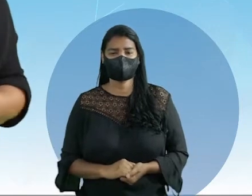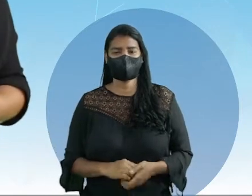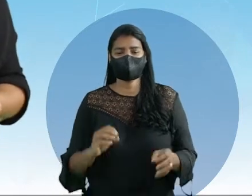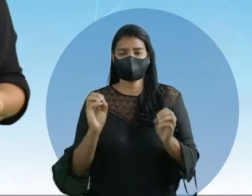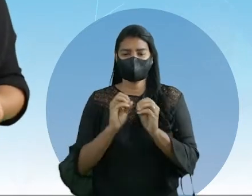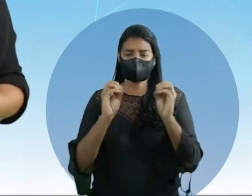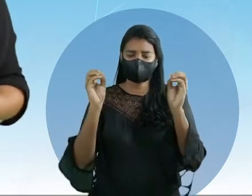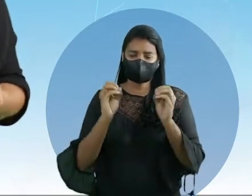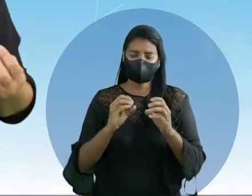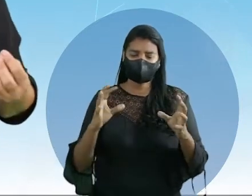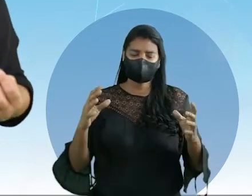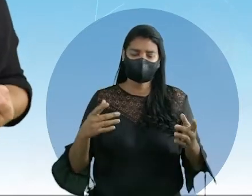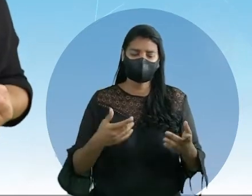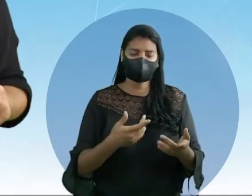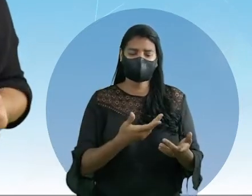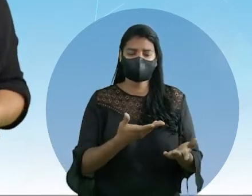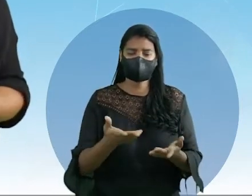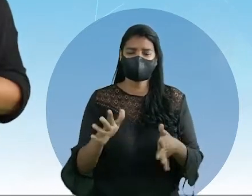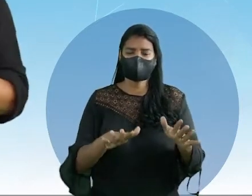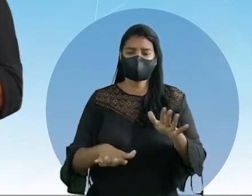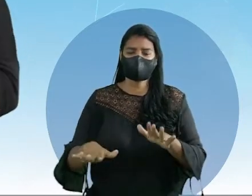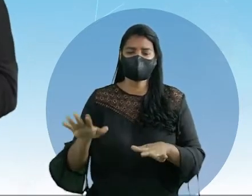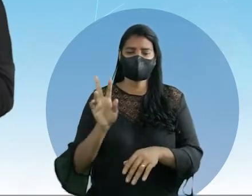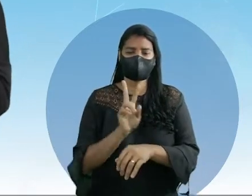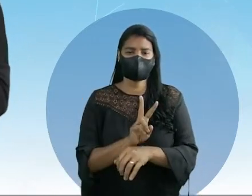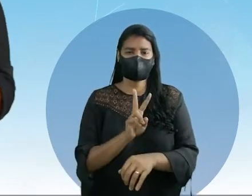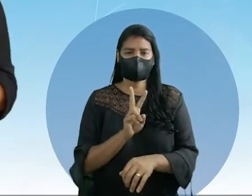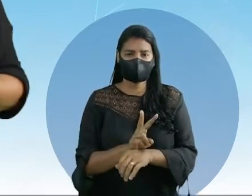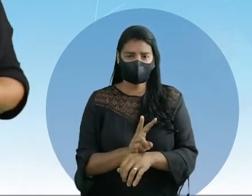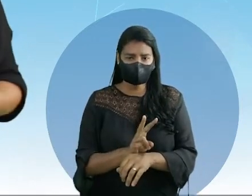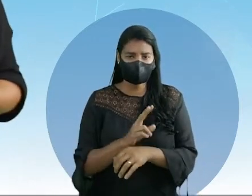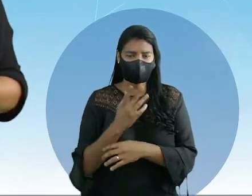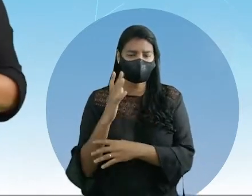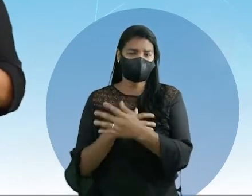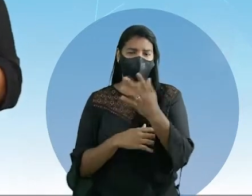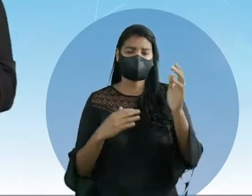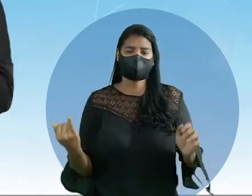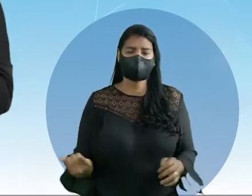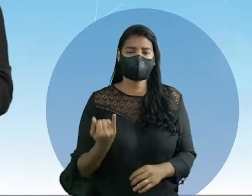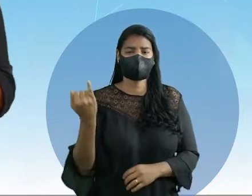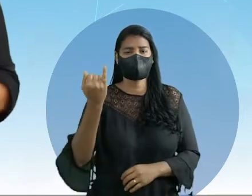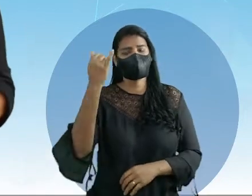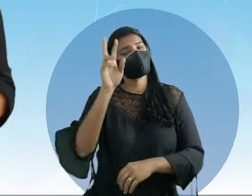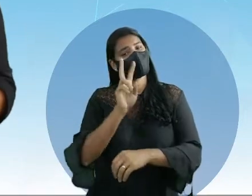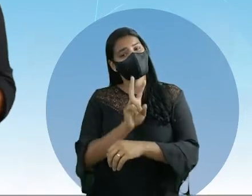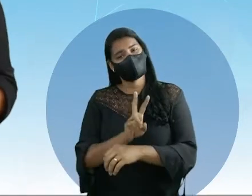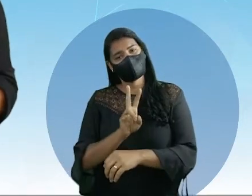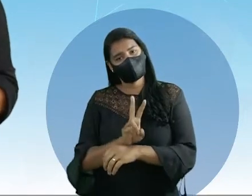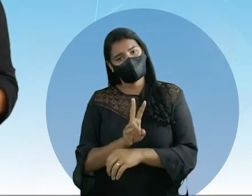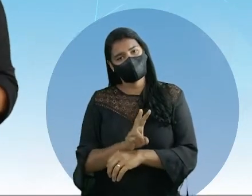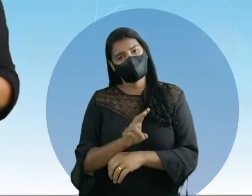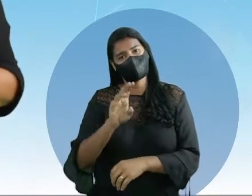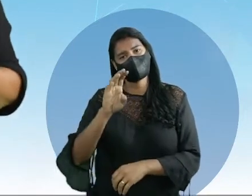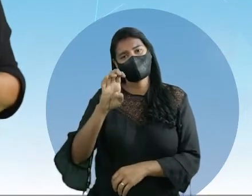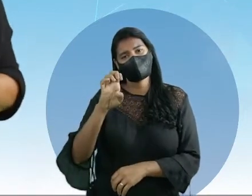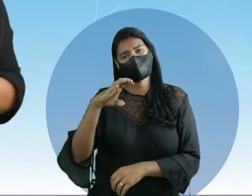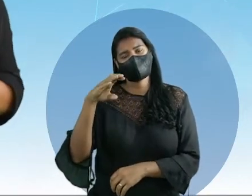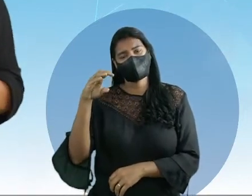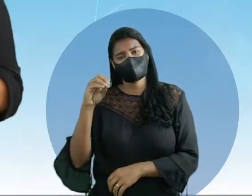a criação dessas unidades de conservação é muito fundamental, de importância para a preservação dos ecossistemas,